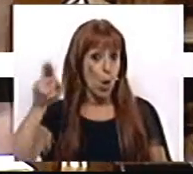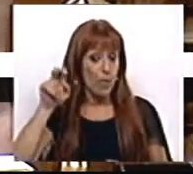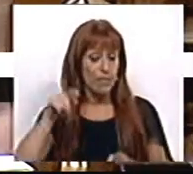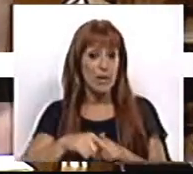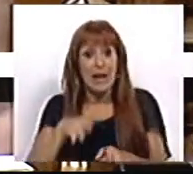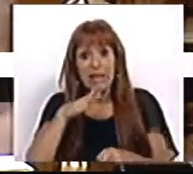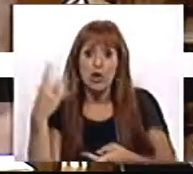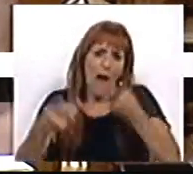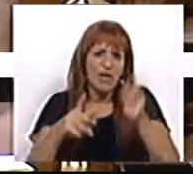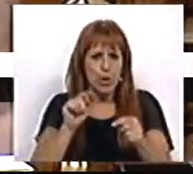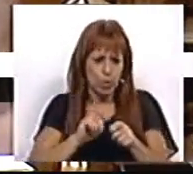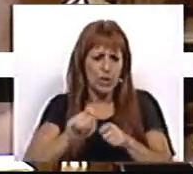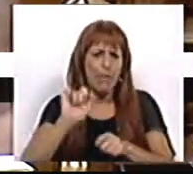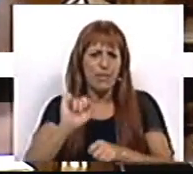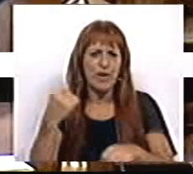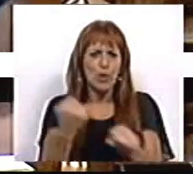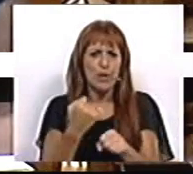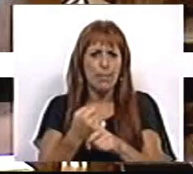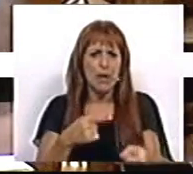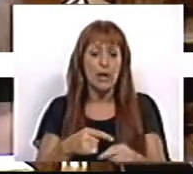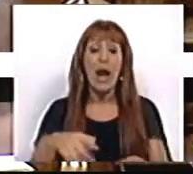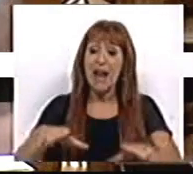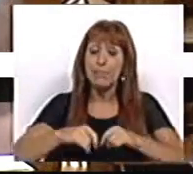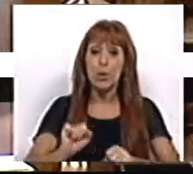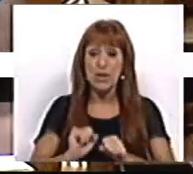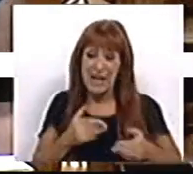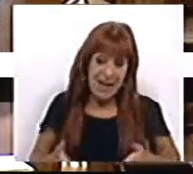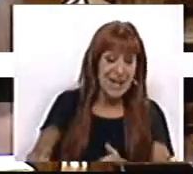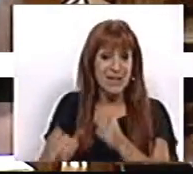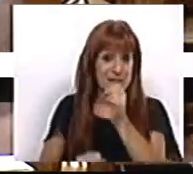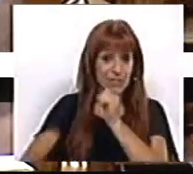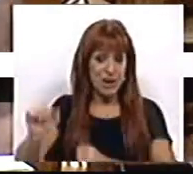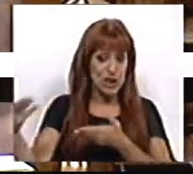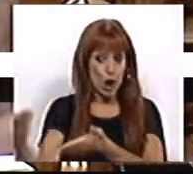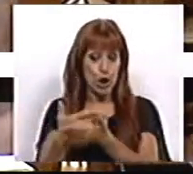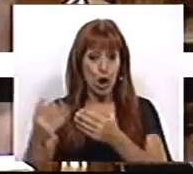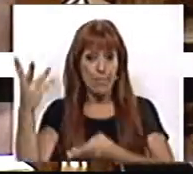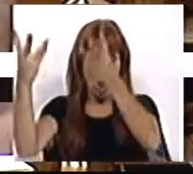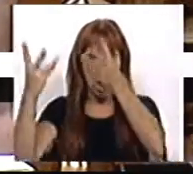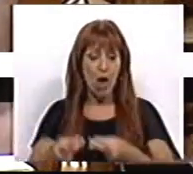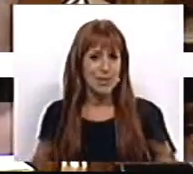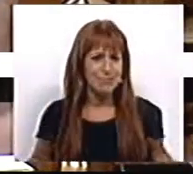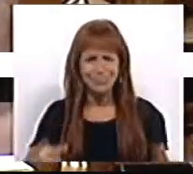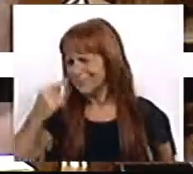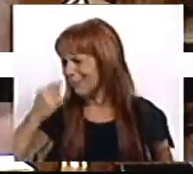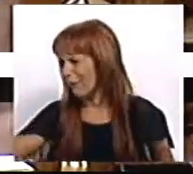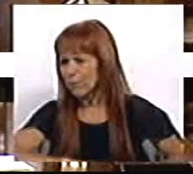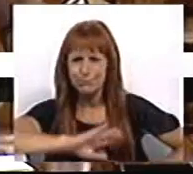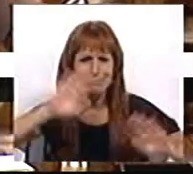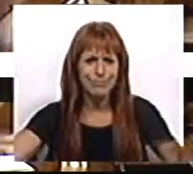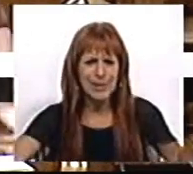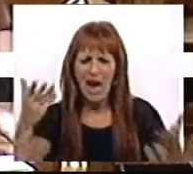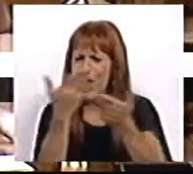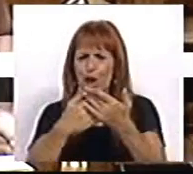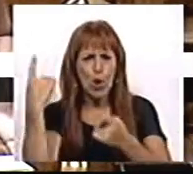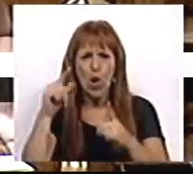fazer esta avaliação do seu mandato era de admitir que a sua estratégia económica e orçamental falhou. Não há